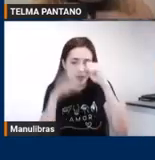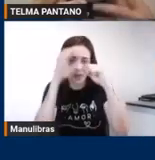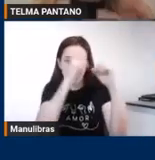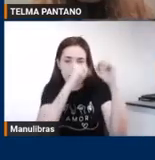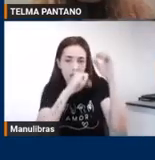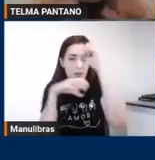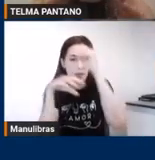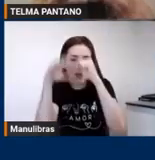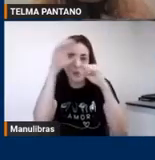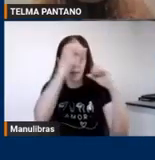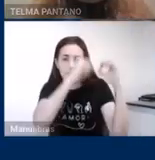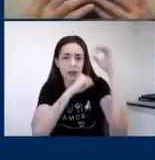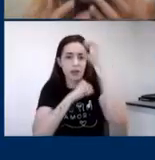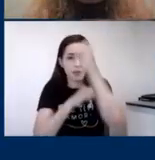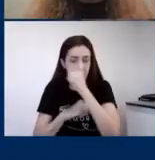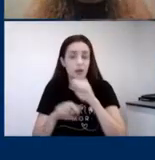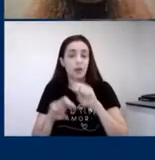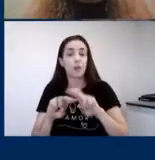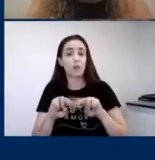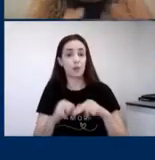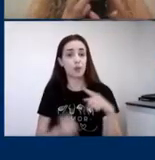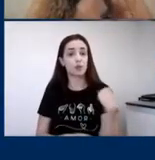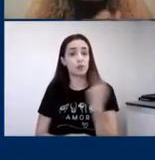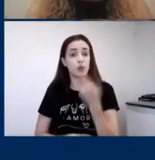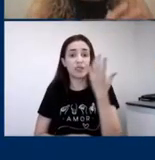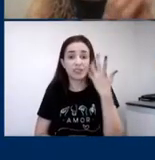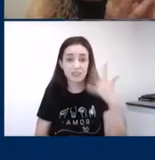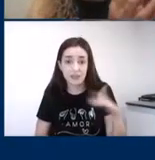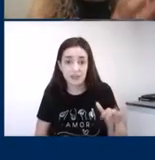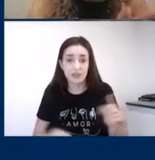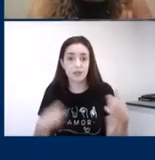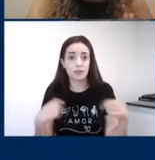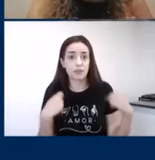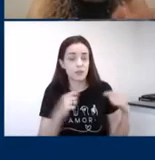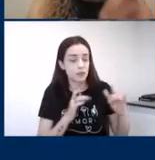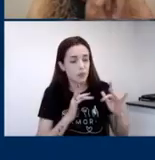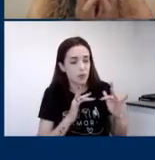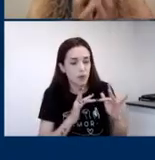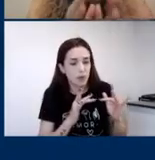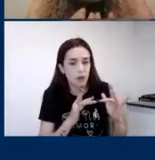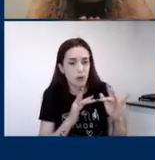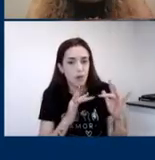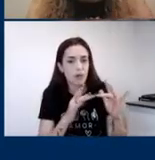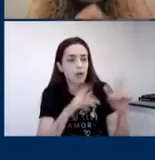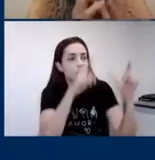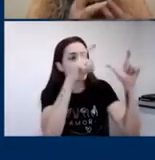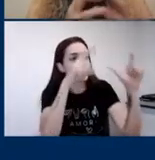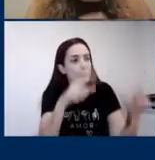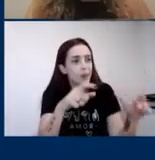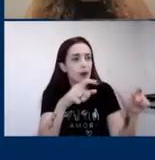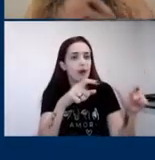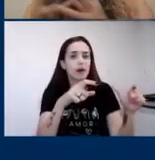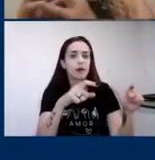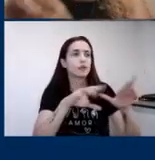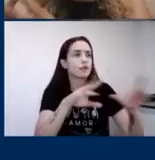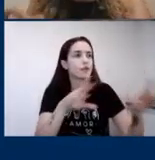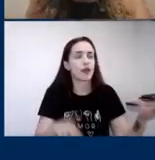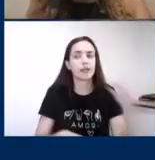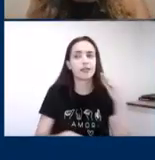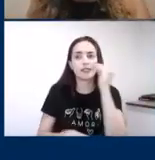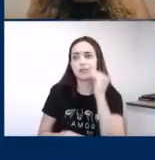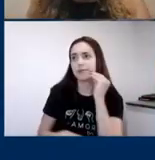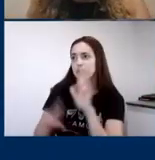contato com o ambiente, a interação com o ambiente. Por isso, ambientes diferentes, experiências diferentes, trazem